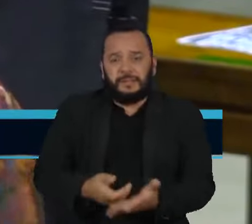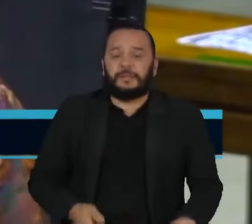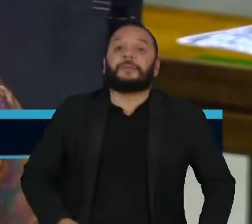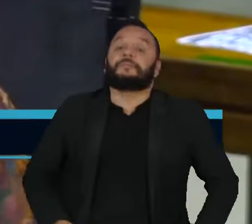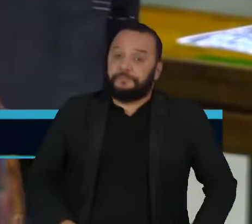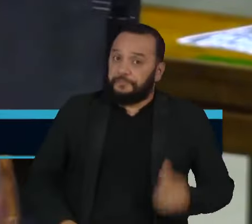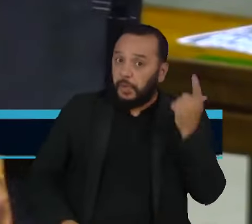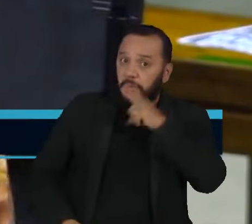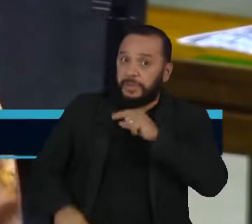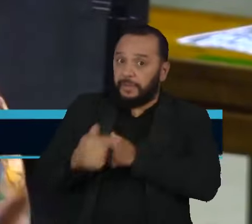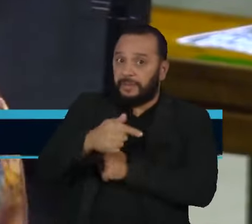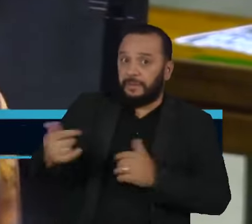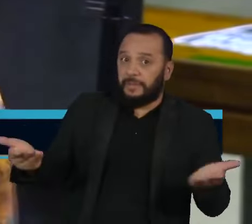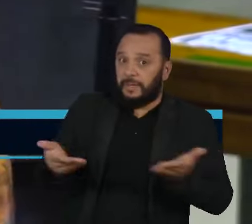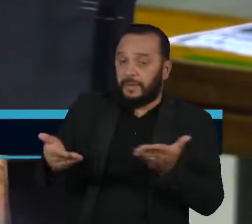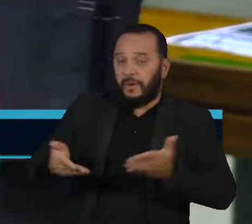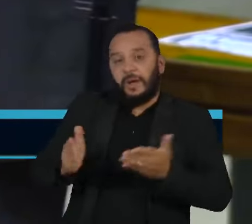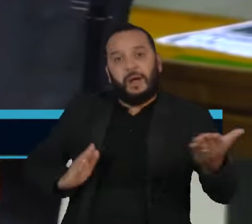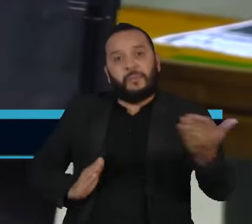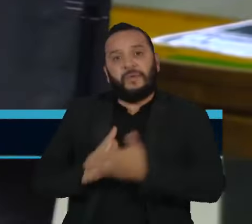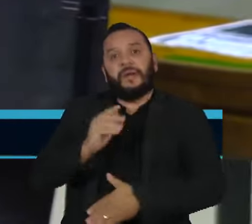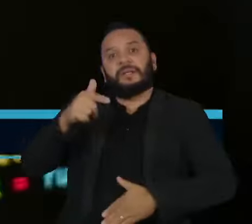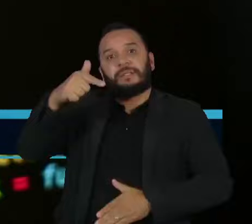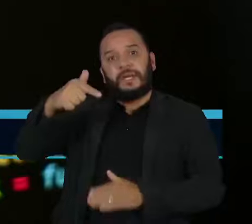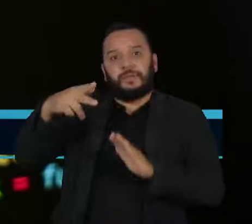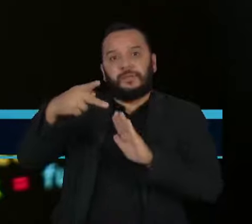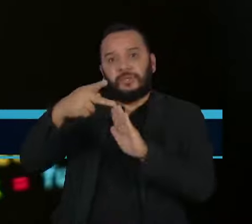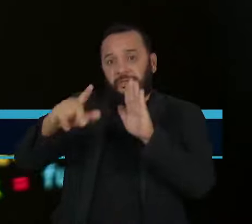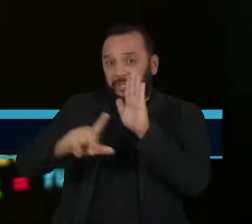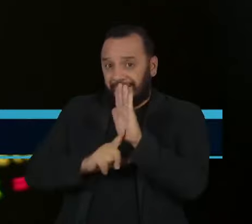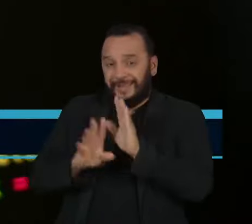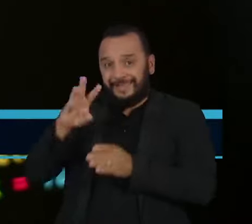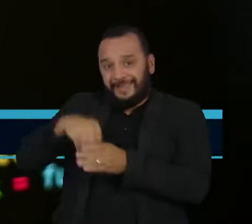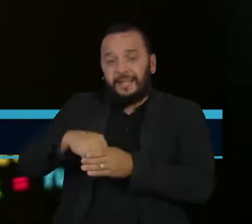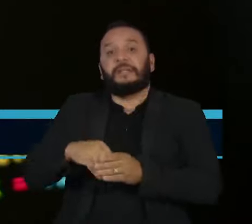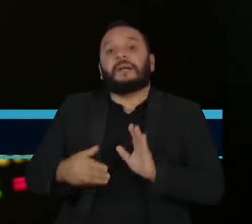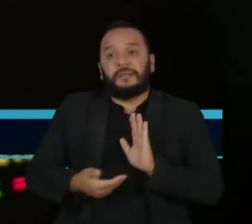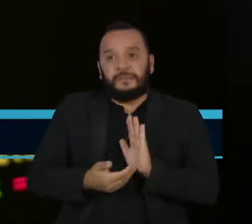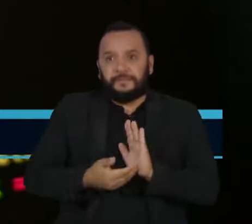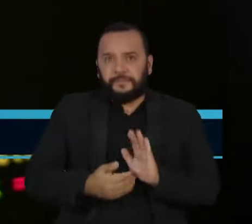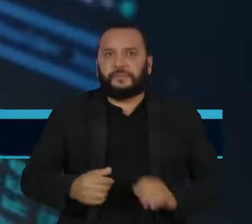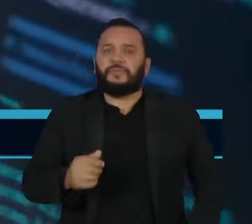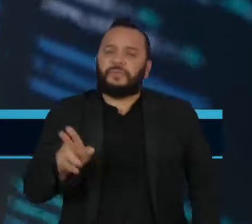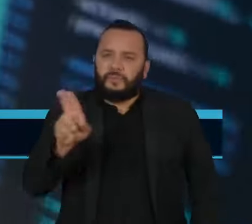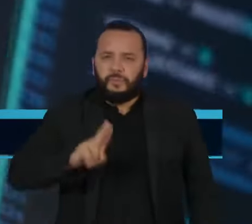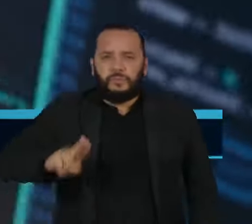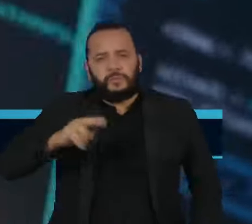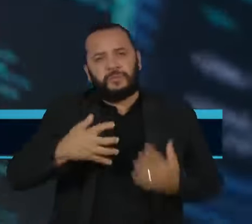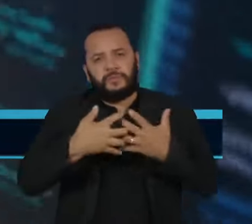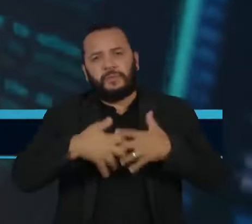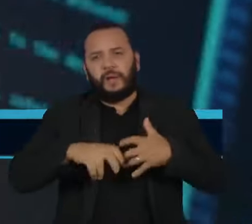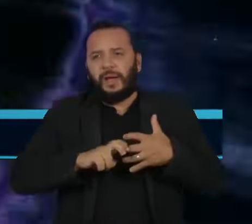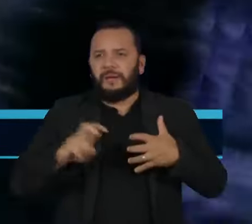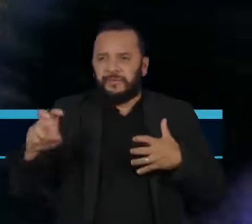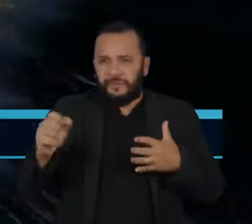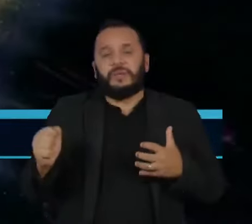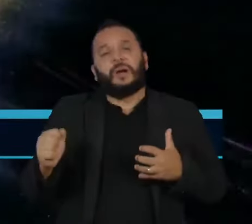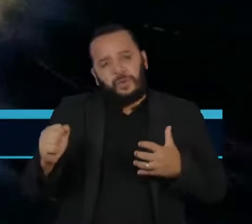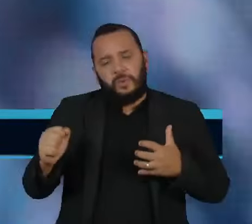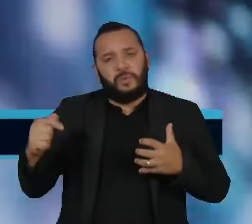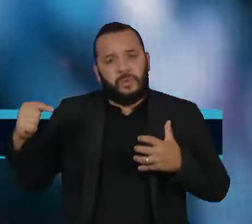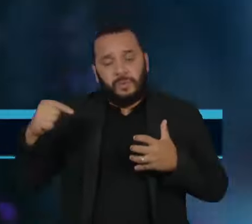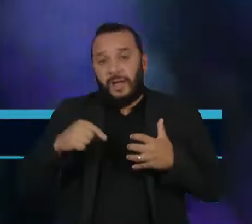esta semana sete projetos de lei na Câmara. Entre eles, o que inclui o uso da inteligência artificial como